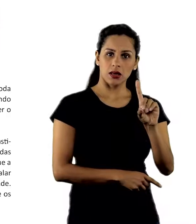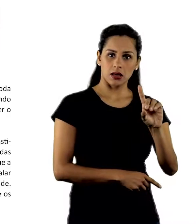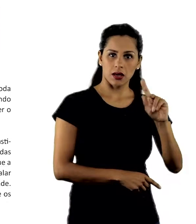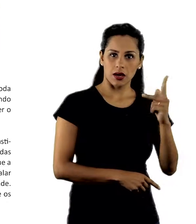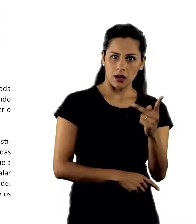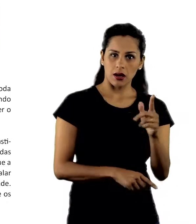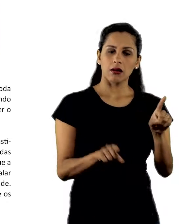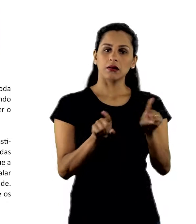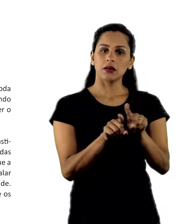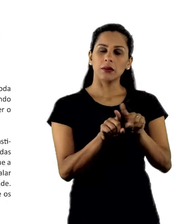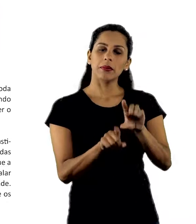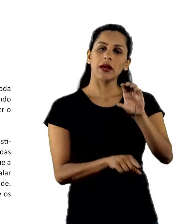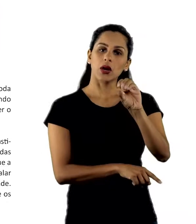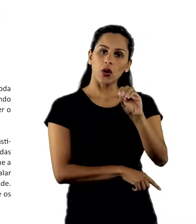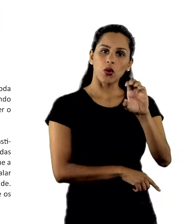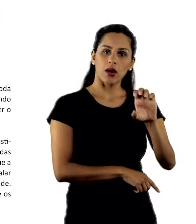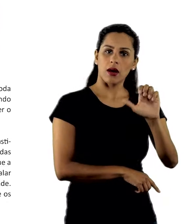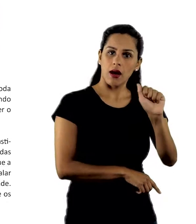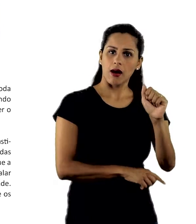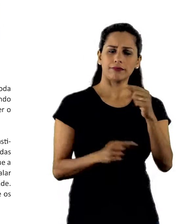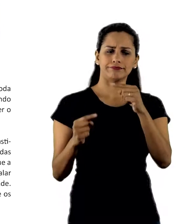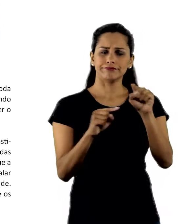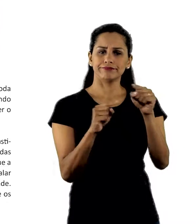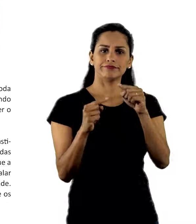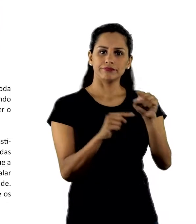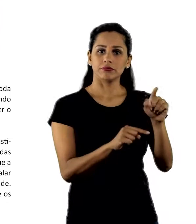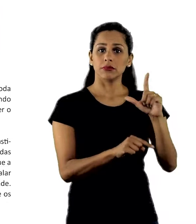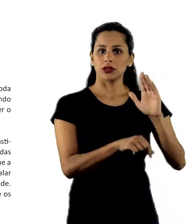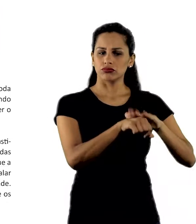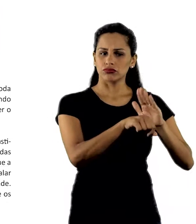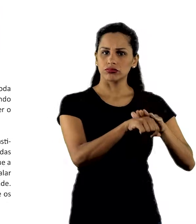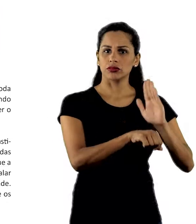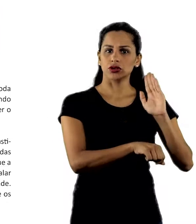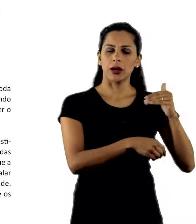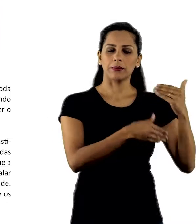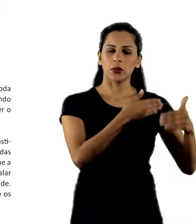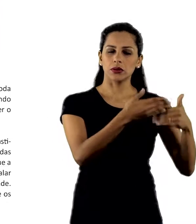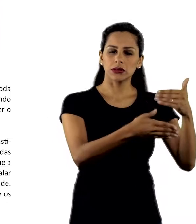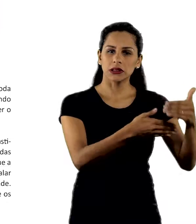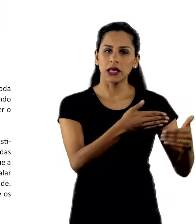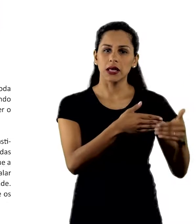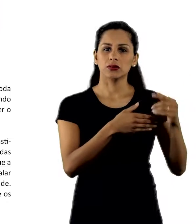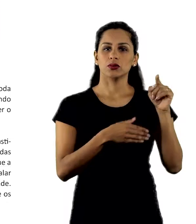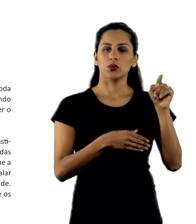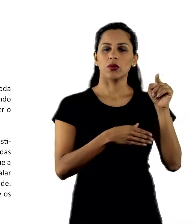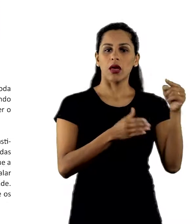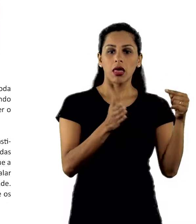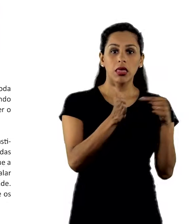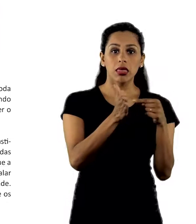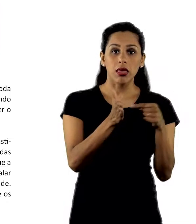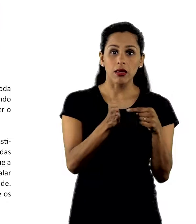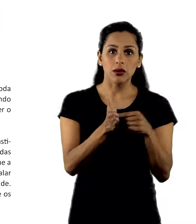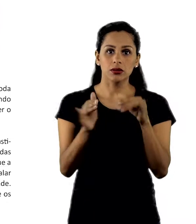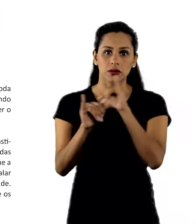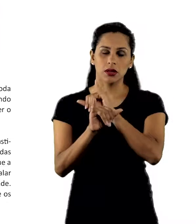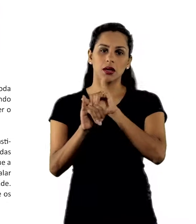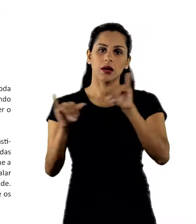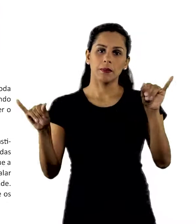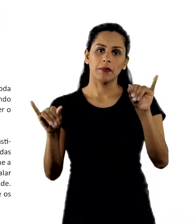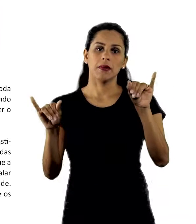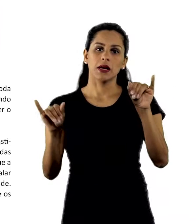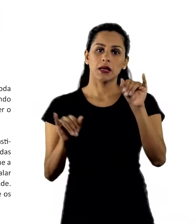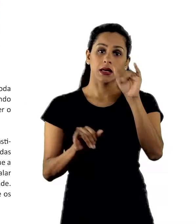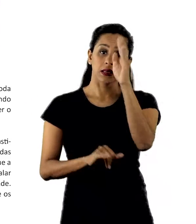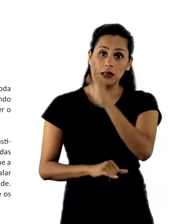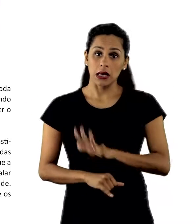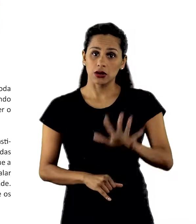Organização dos Estados Americanos, OEA, realizadas após um processo sistemático de denúncias da Campanha Nacional pelo Direito